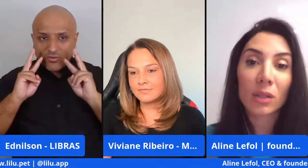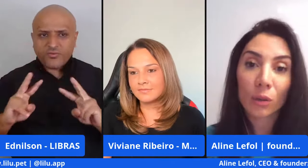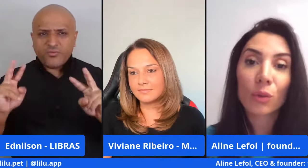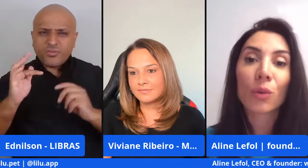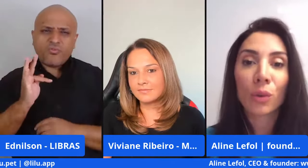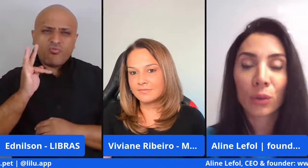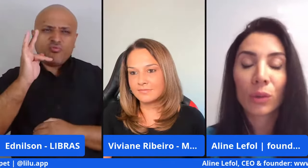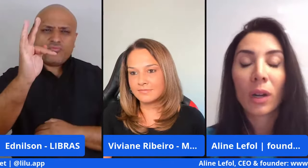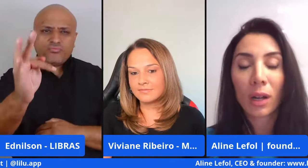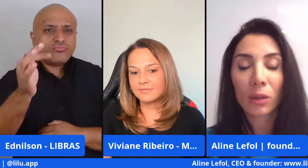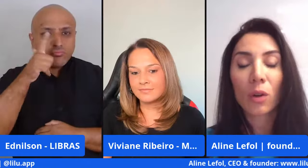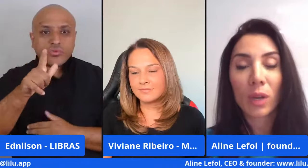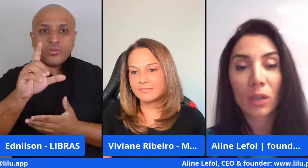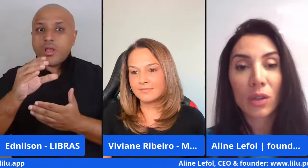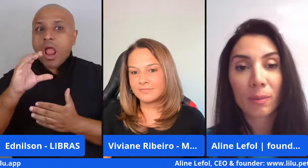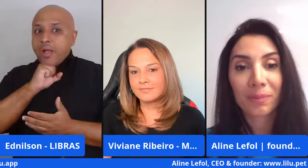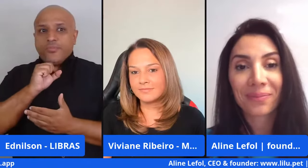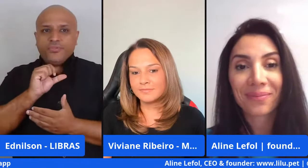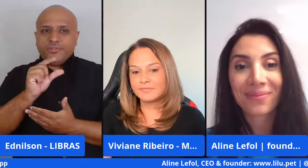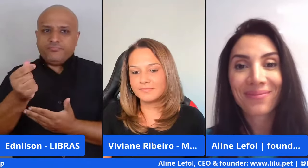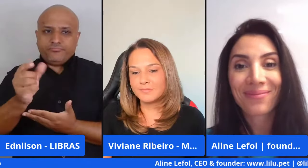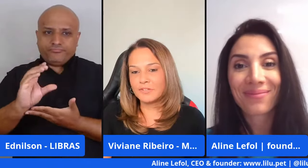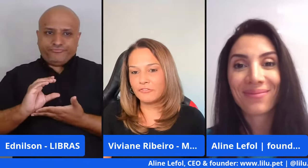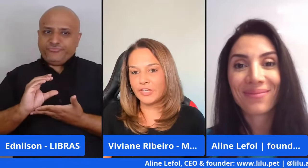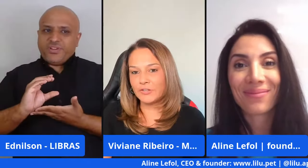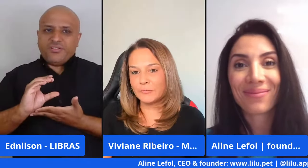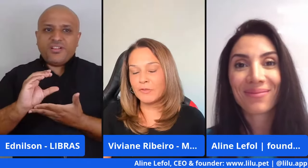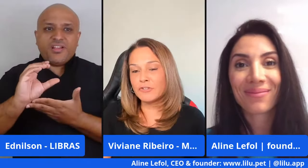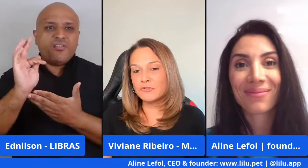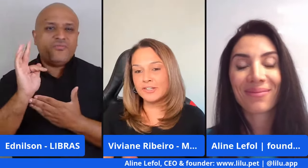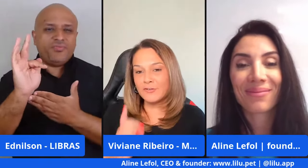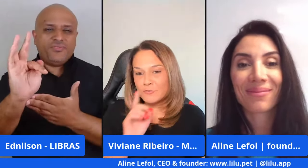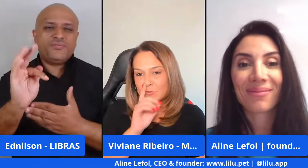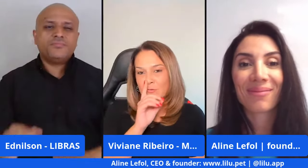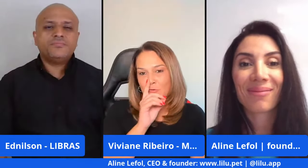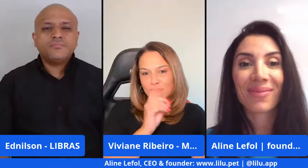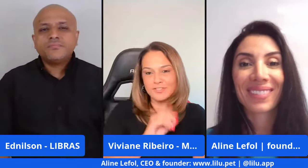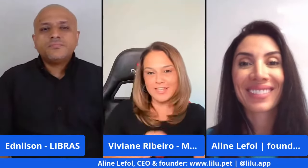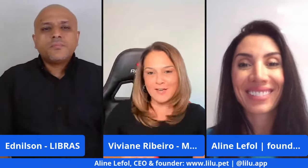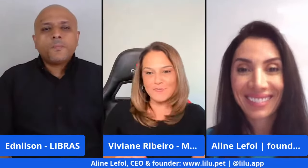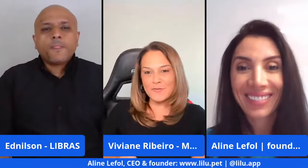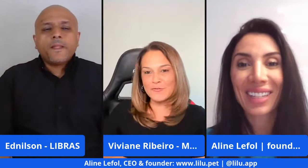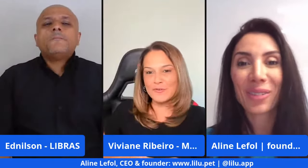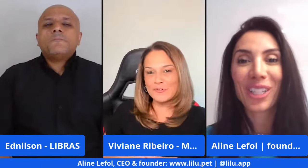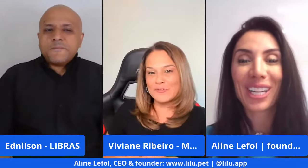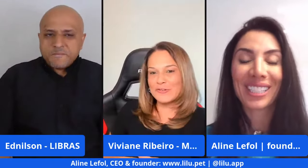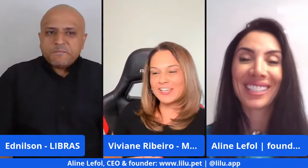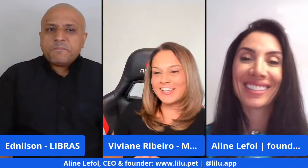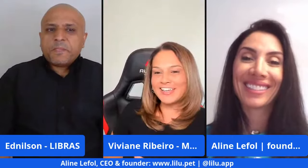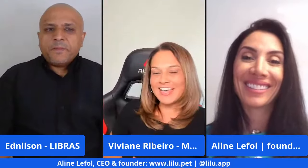prazo e não no curto atualmente. Perfeito. Eu vou discordar em alguns pontos, tá?